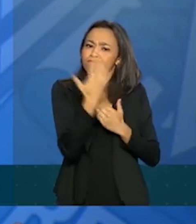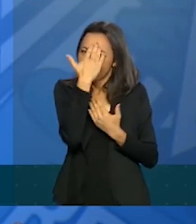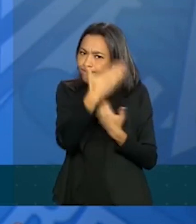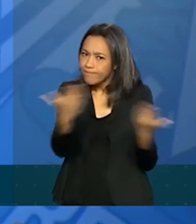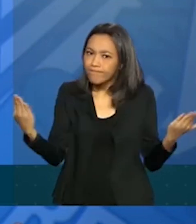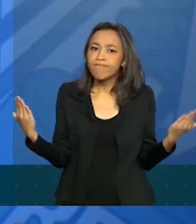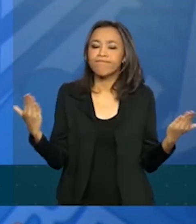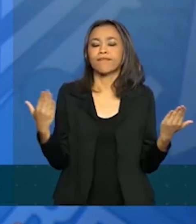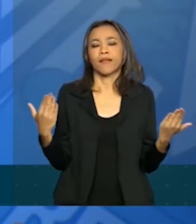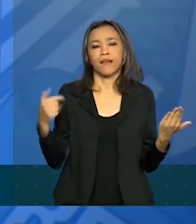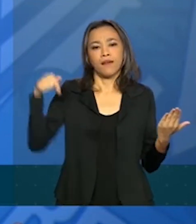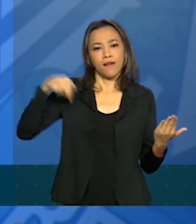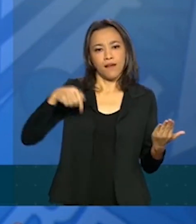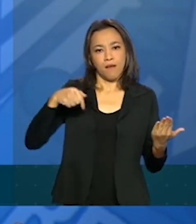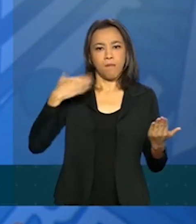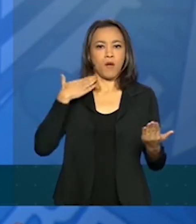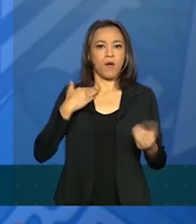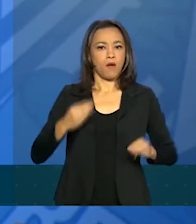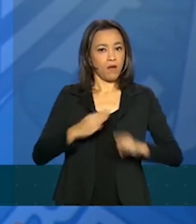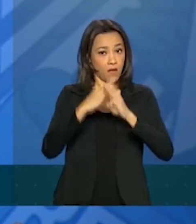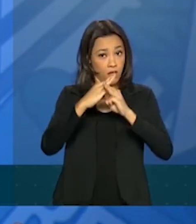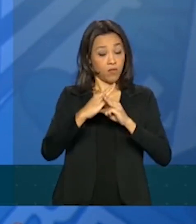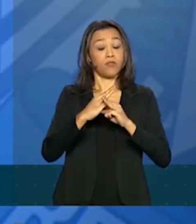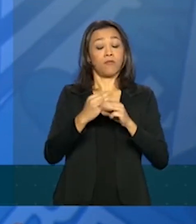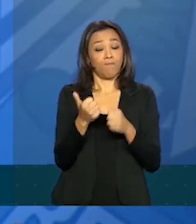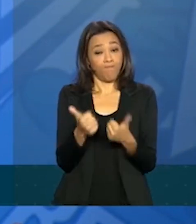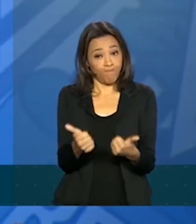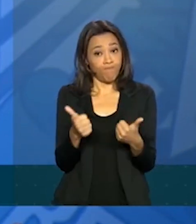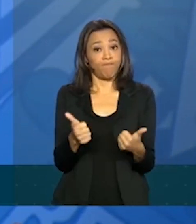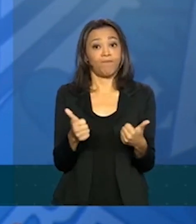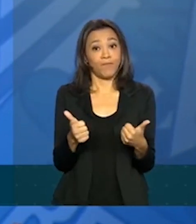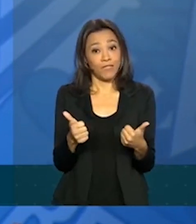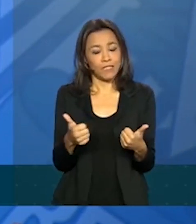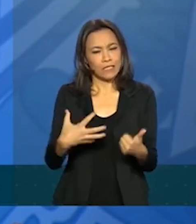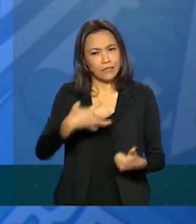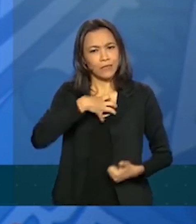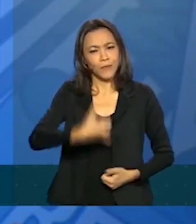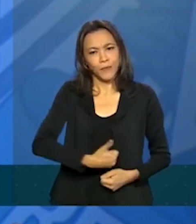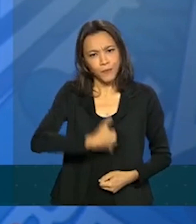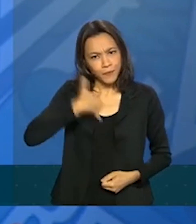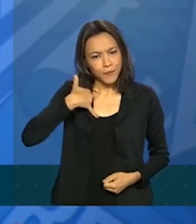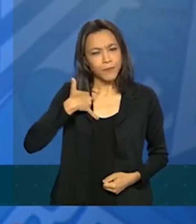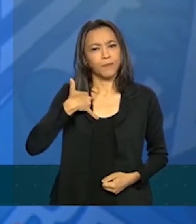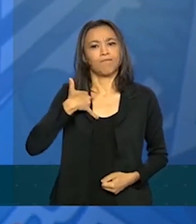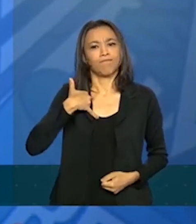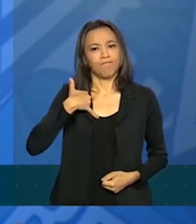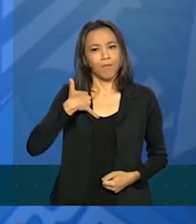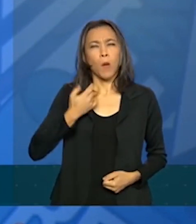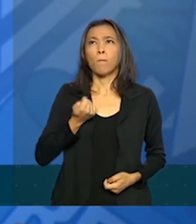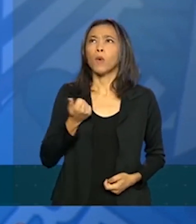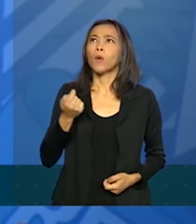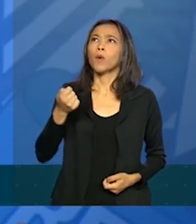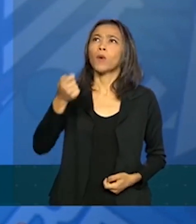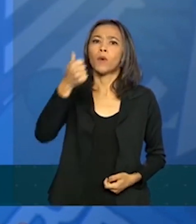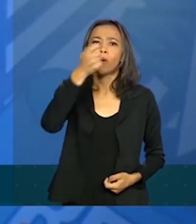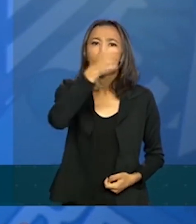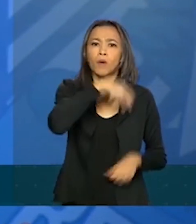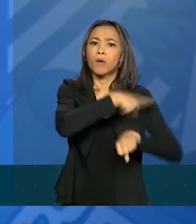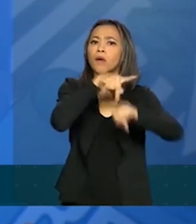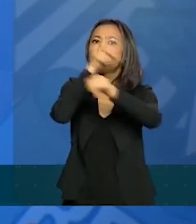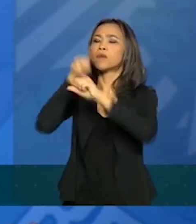a Caixa Econômica Federal, sem dúvida nenhuma, mas é de muito orgulho. Poucos países do mundo